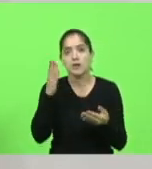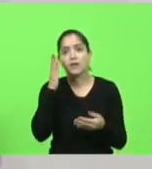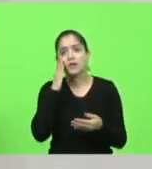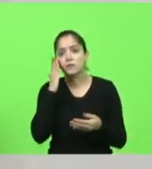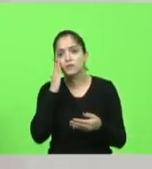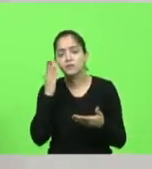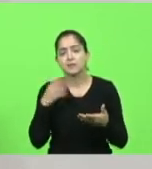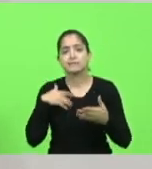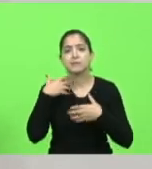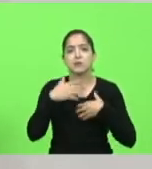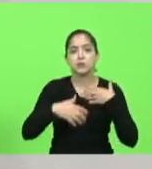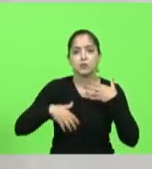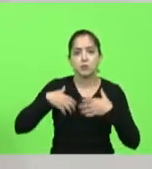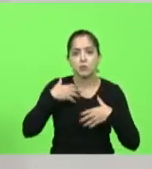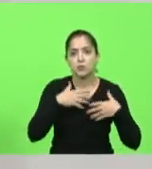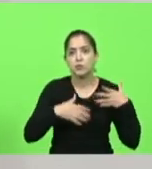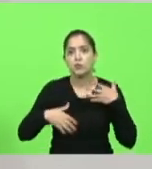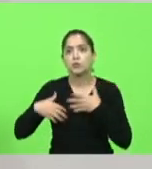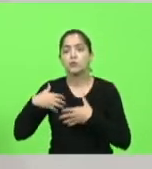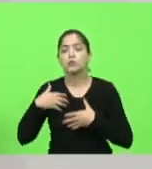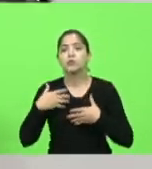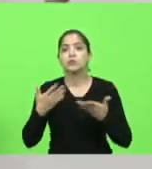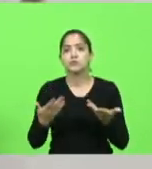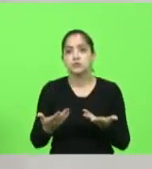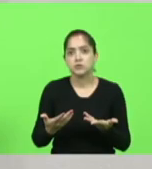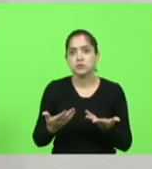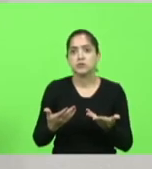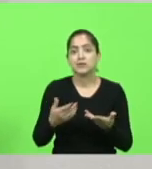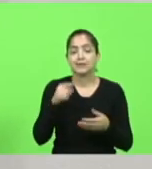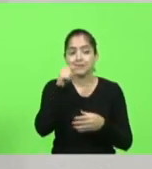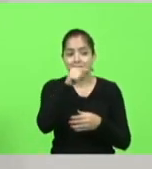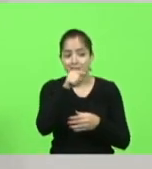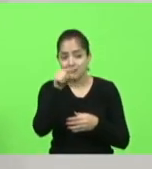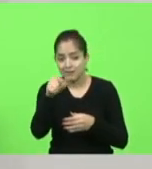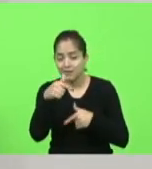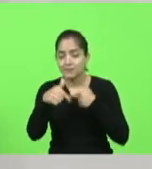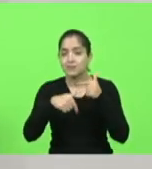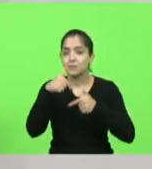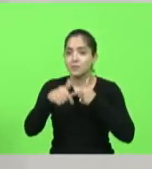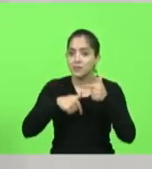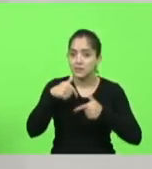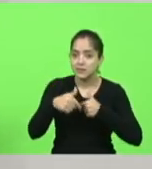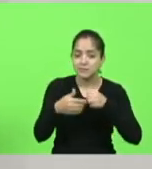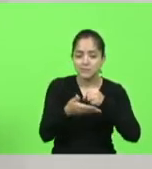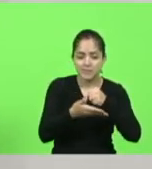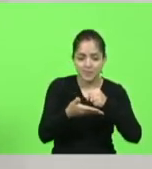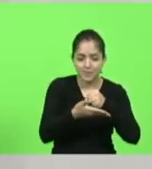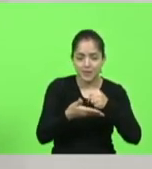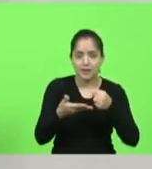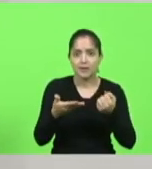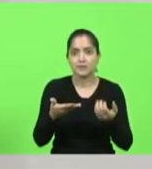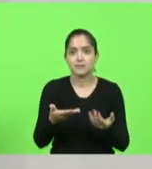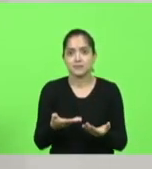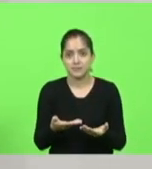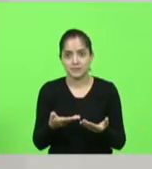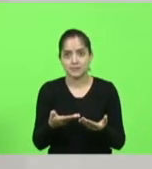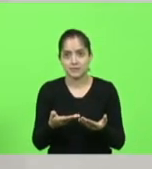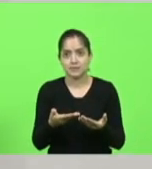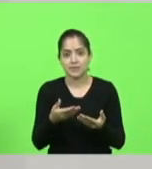da angústia, da categoria, de quem está lá na base, quem está na próxima